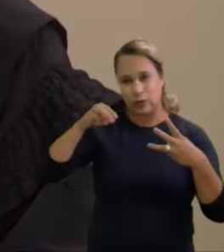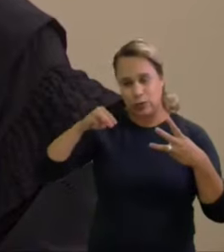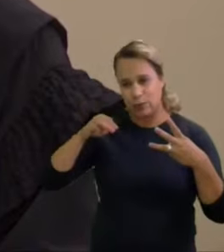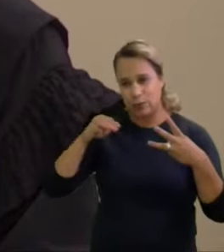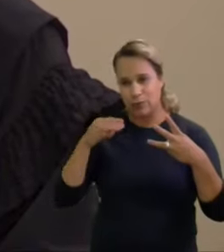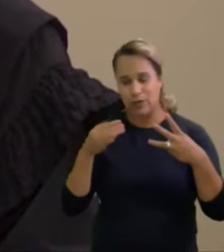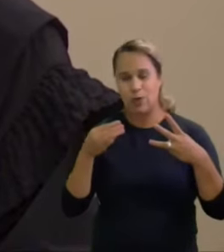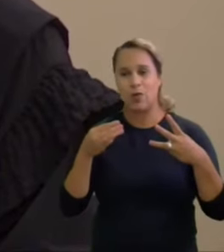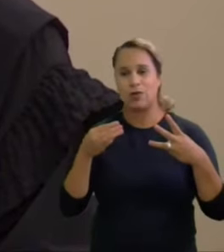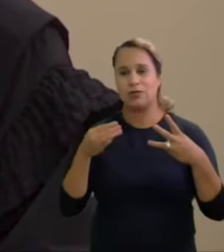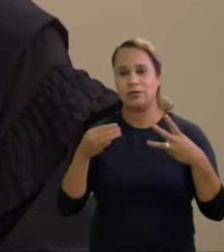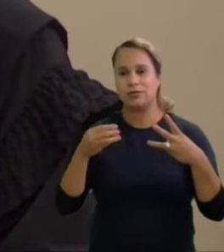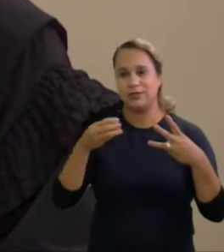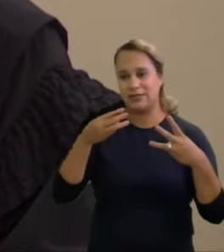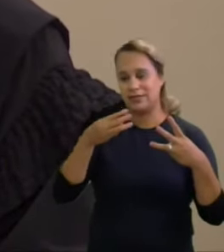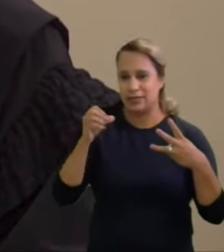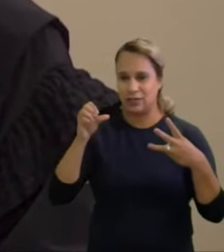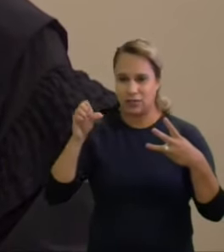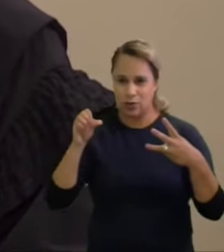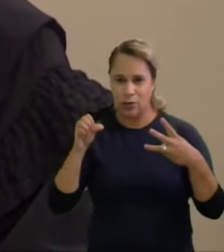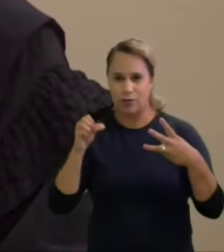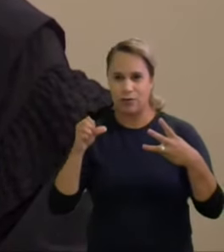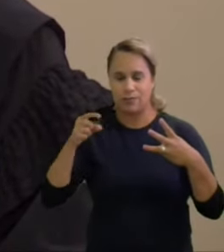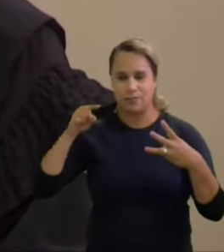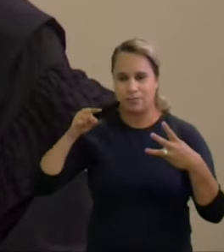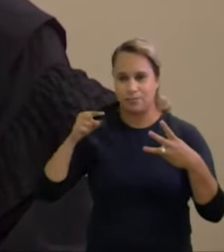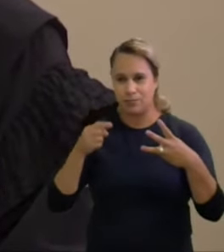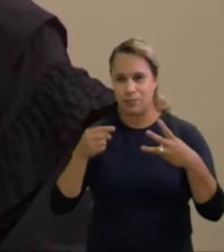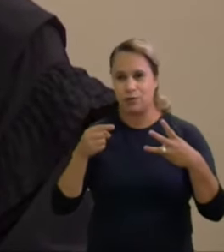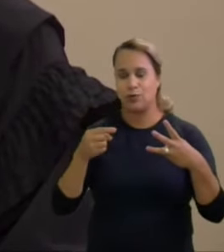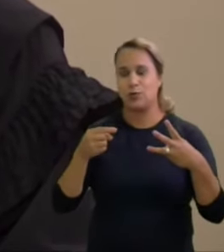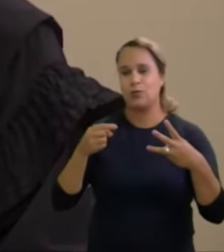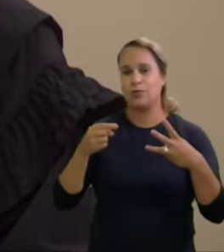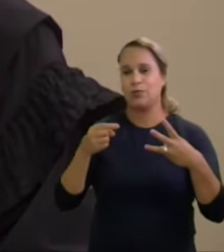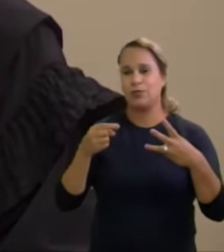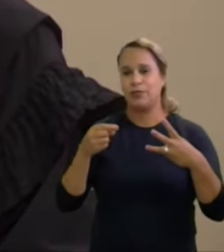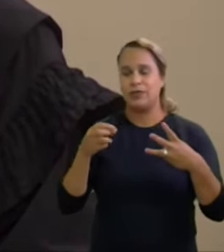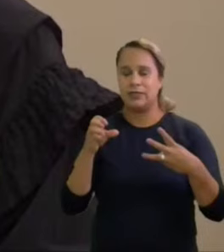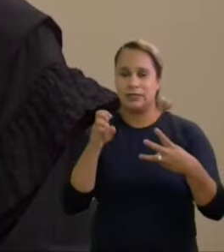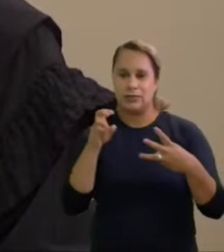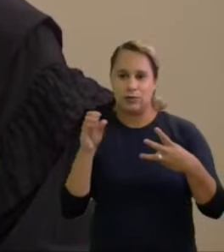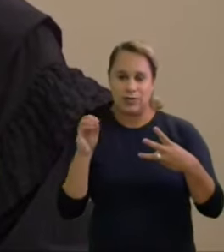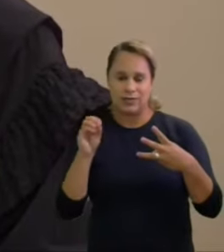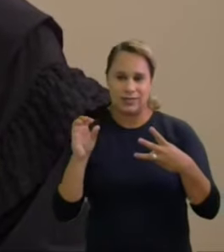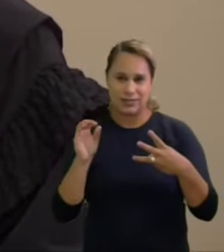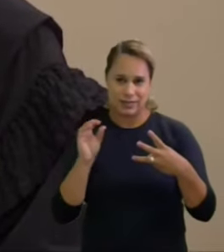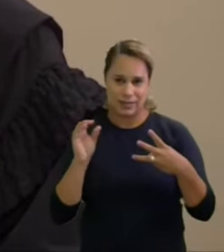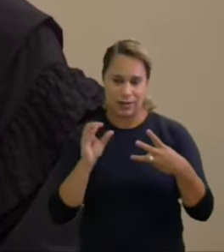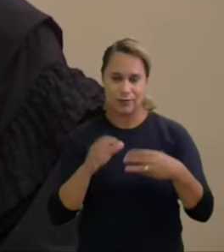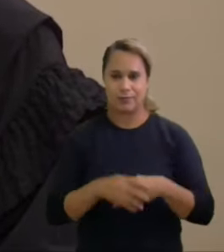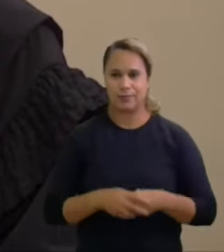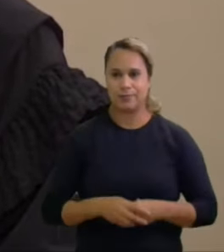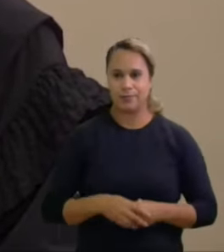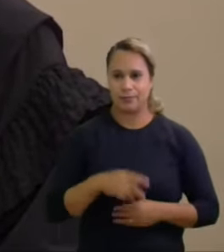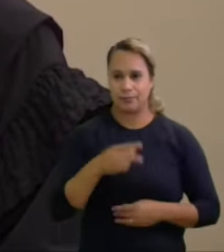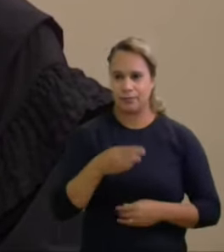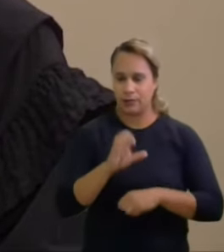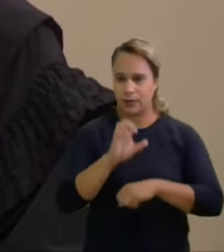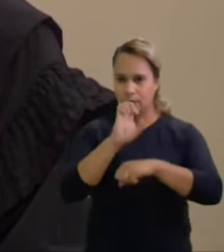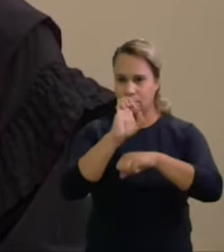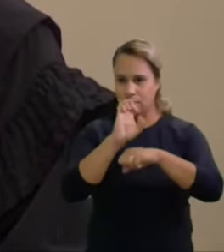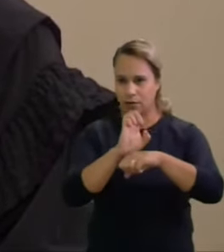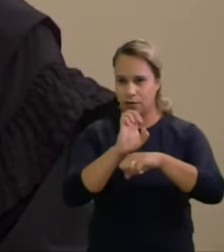.451,50 no estado do Paraná o limite de gastos para